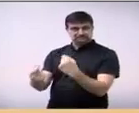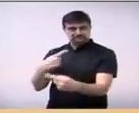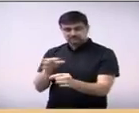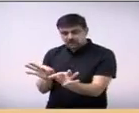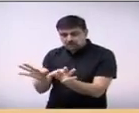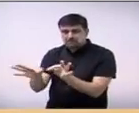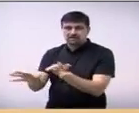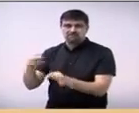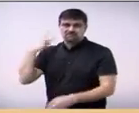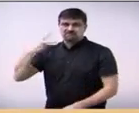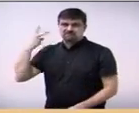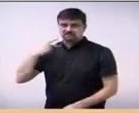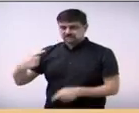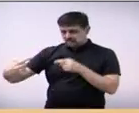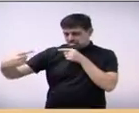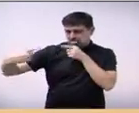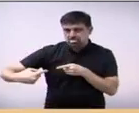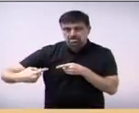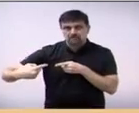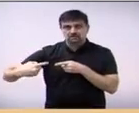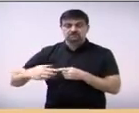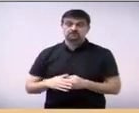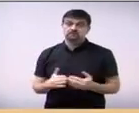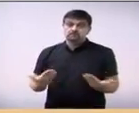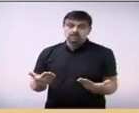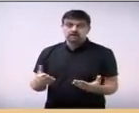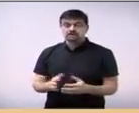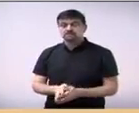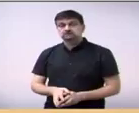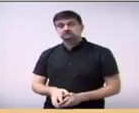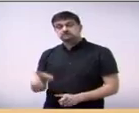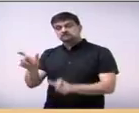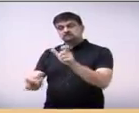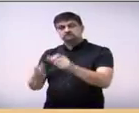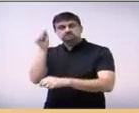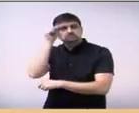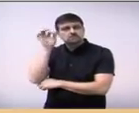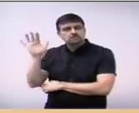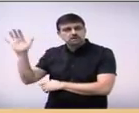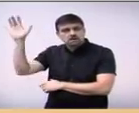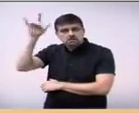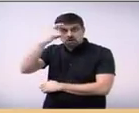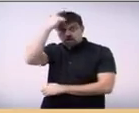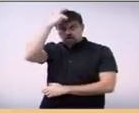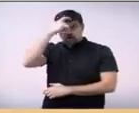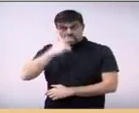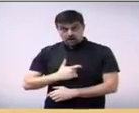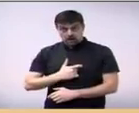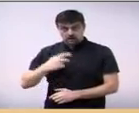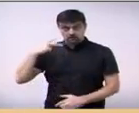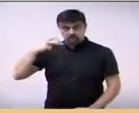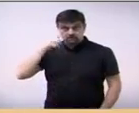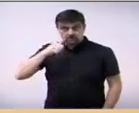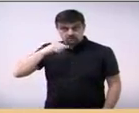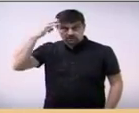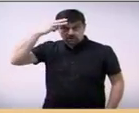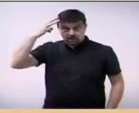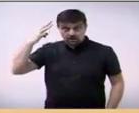Todavia, aqueles que imaginam que eu, vereadora, Ângela Duarte,